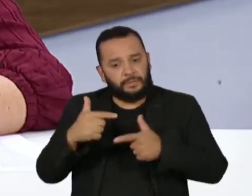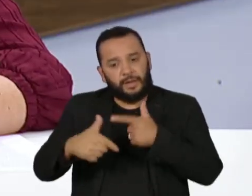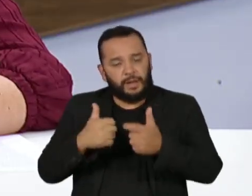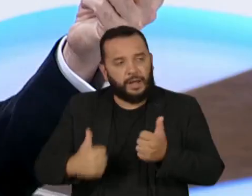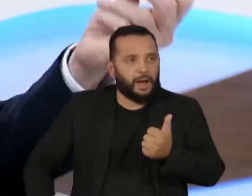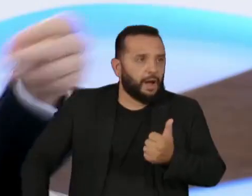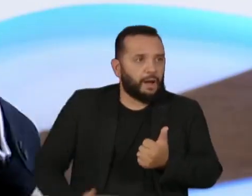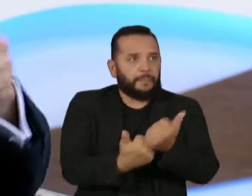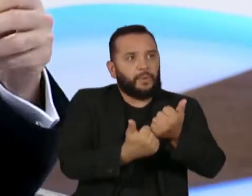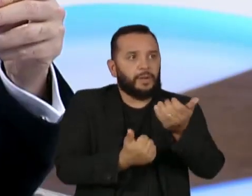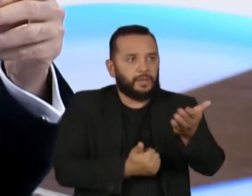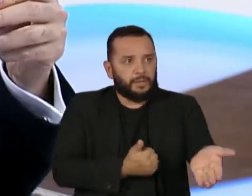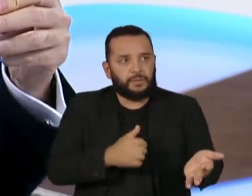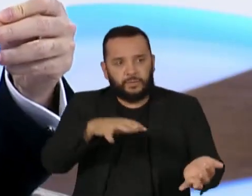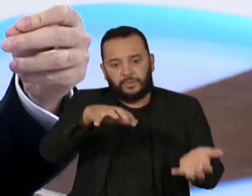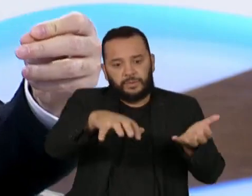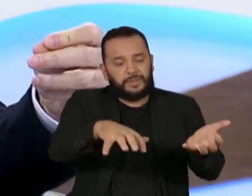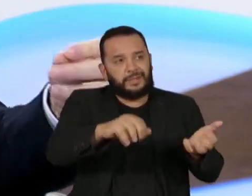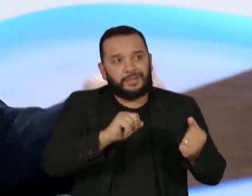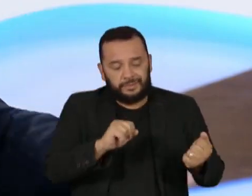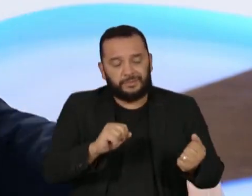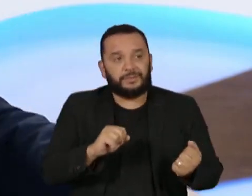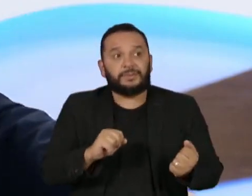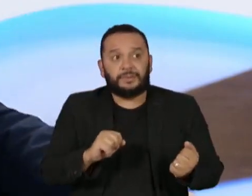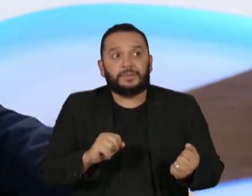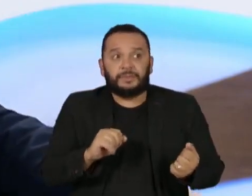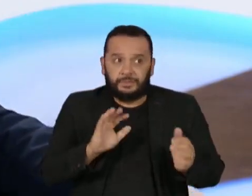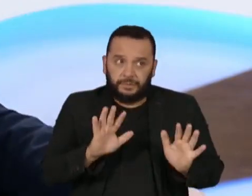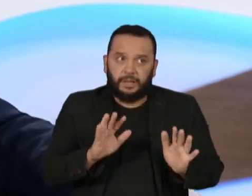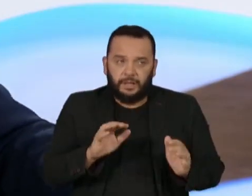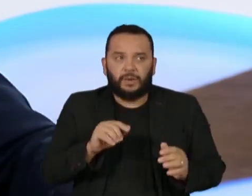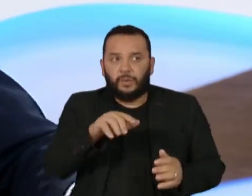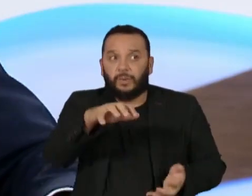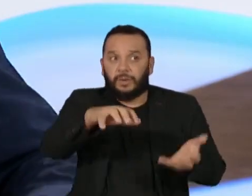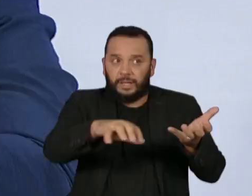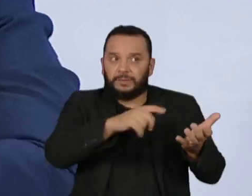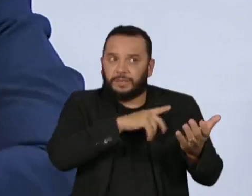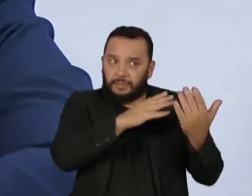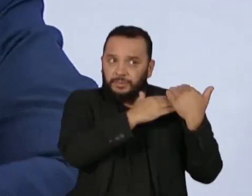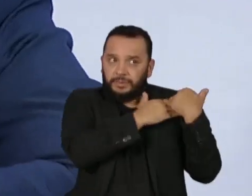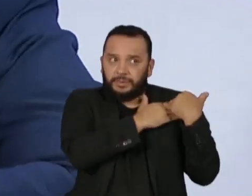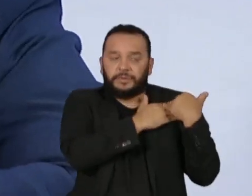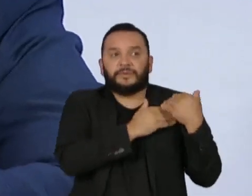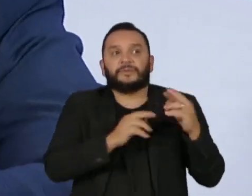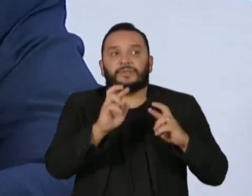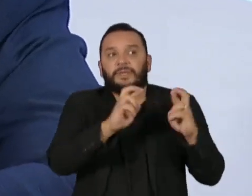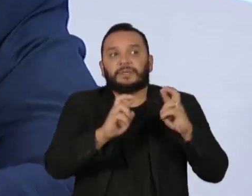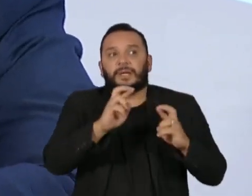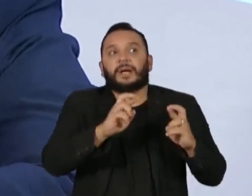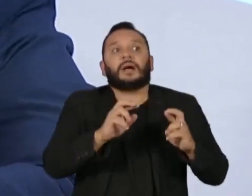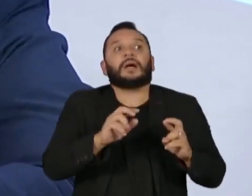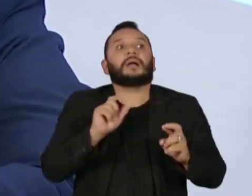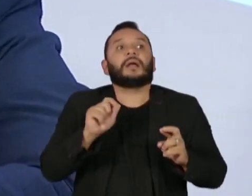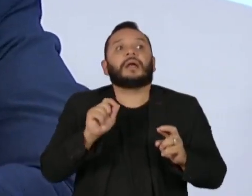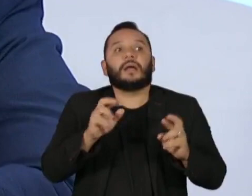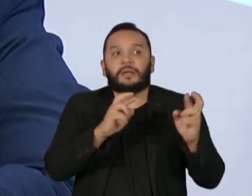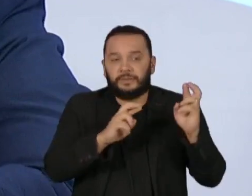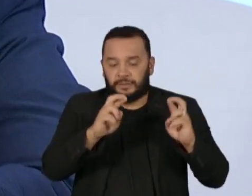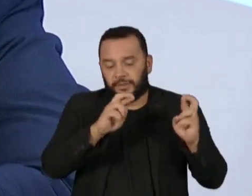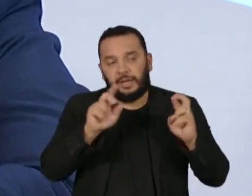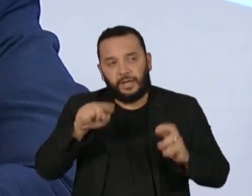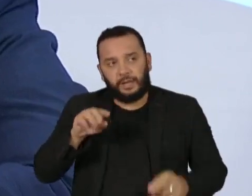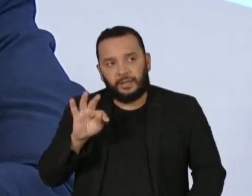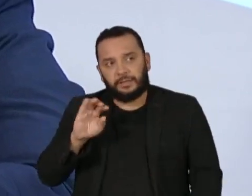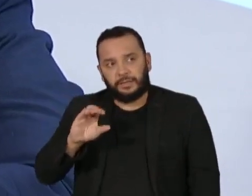fiscalizadora e o faz por meio do TCU. Murilo. Eu queria voltar um pouquinho à pergunta inicial da Vera sobre o Supremo,